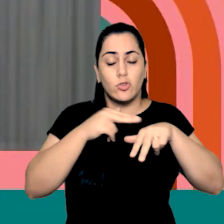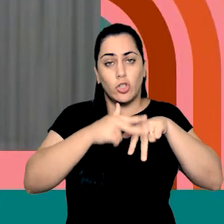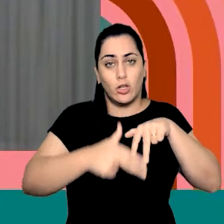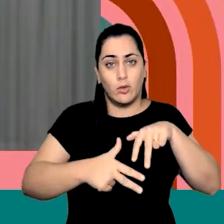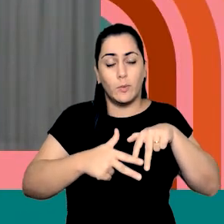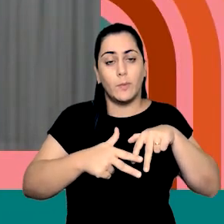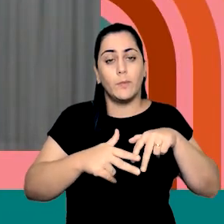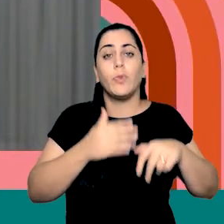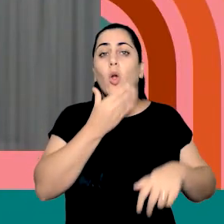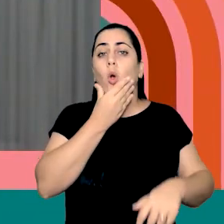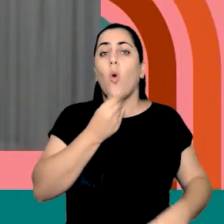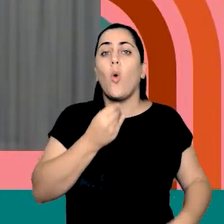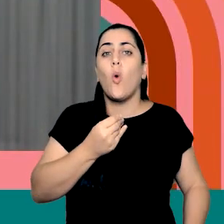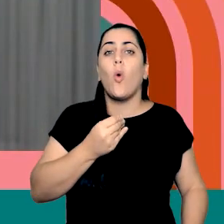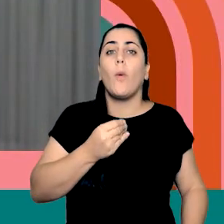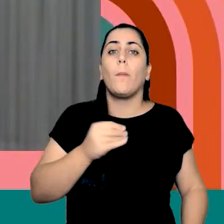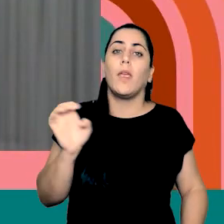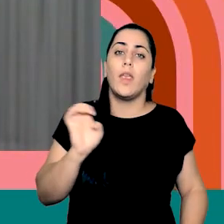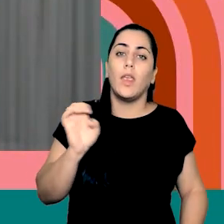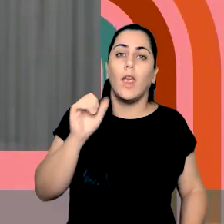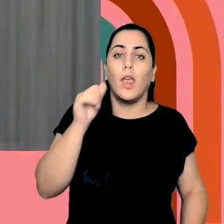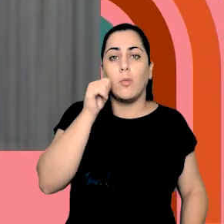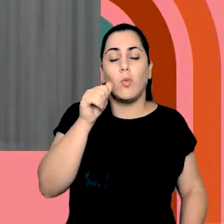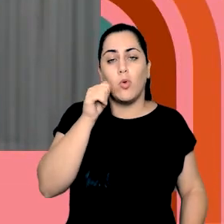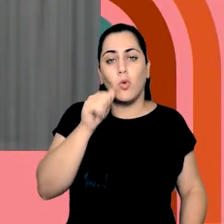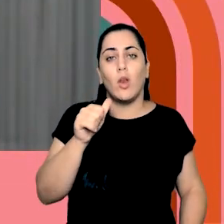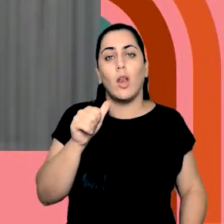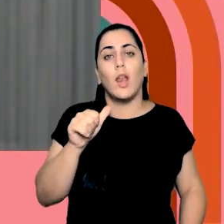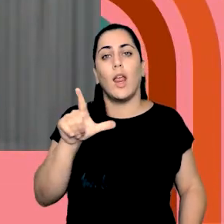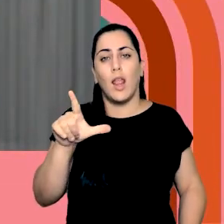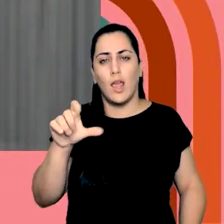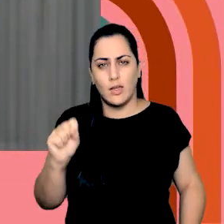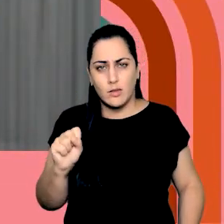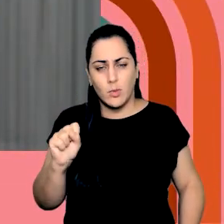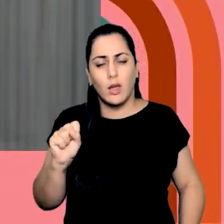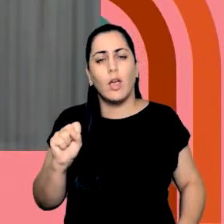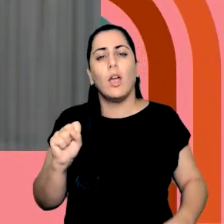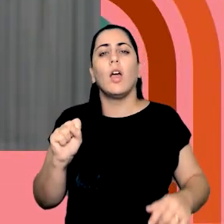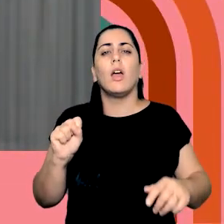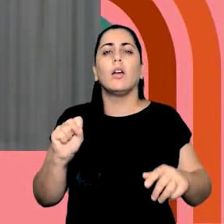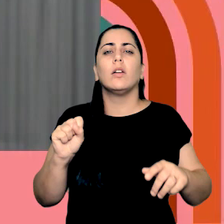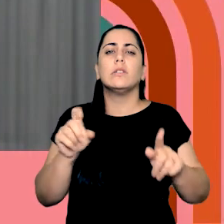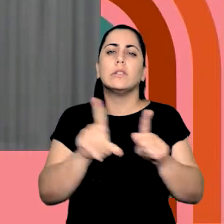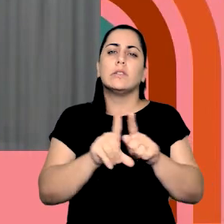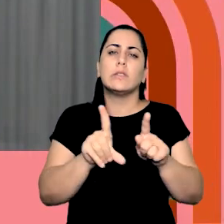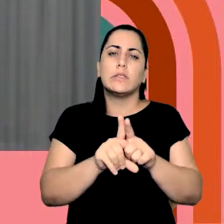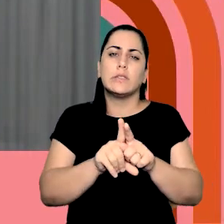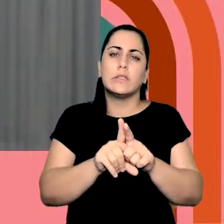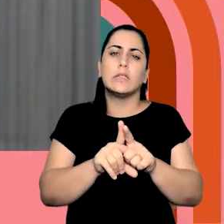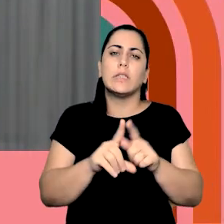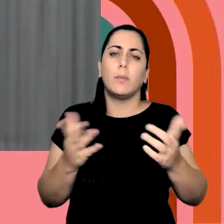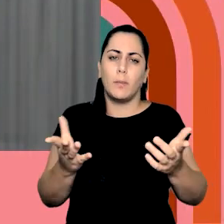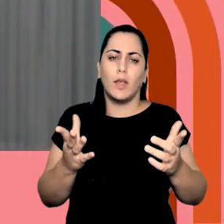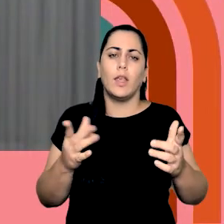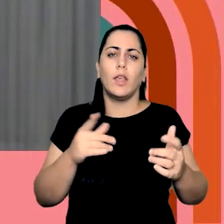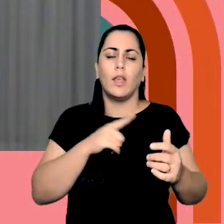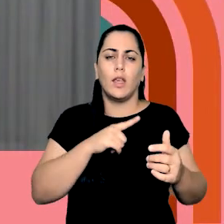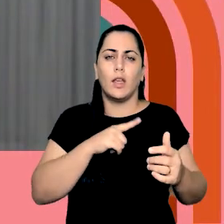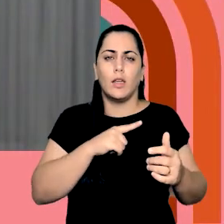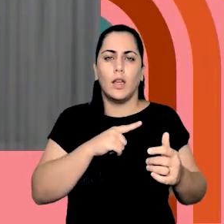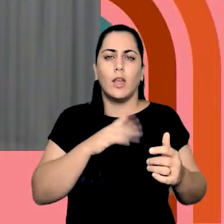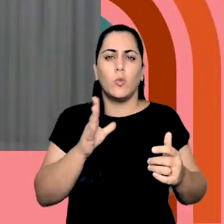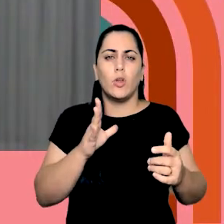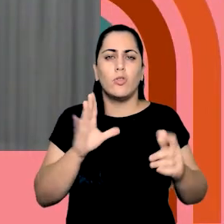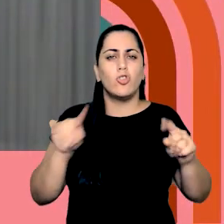O homem gay ou a mulher lésbica estão desafiando a norma de gênero naquilo que